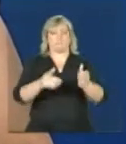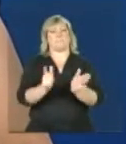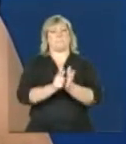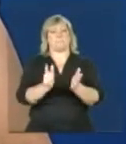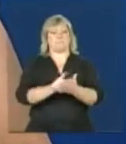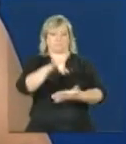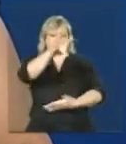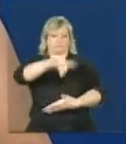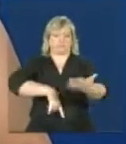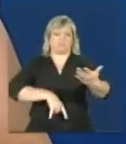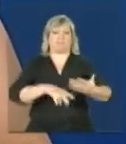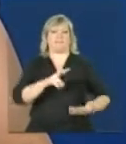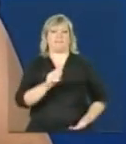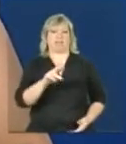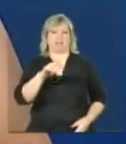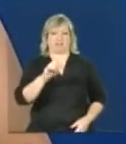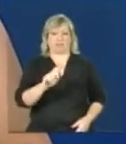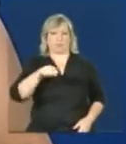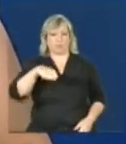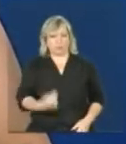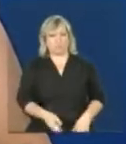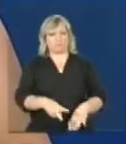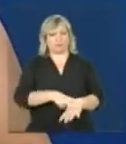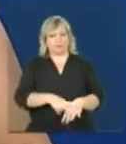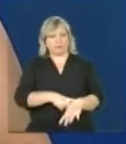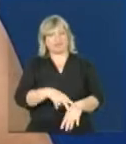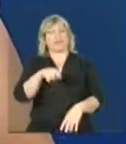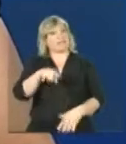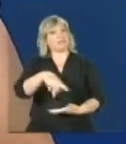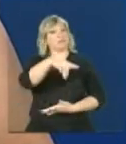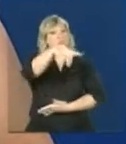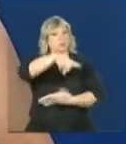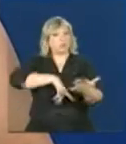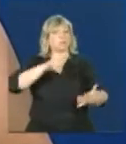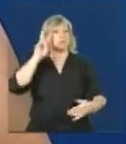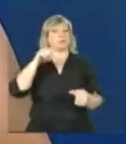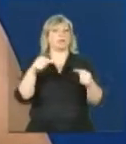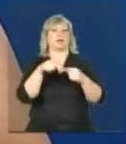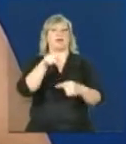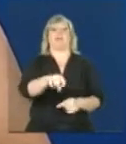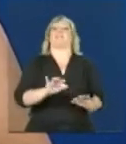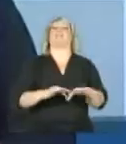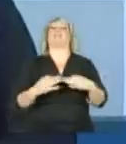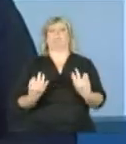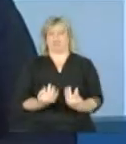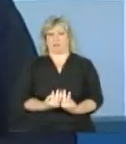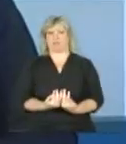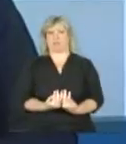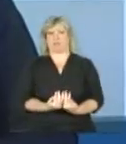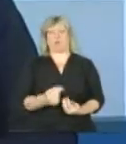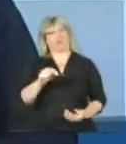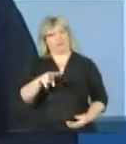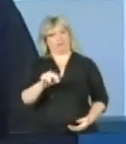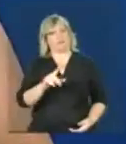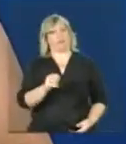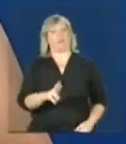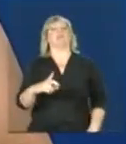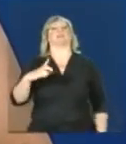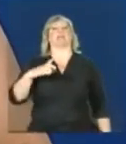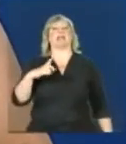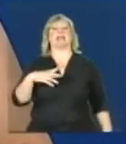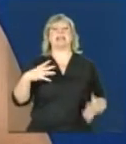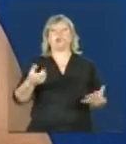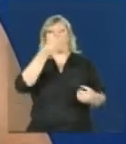o formulário que passa a ser o documento relacionado àquela família. É o que é válido. O que é válido. Então, o